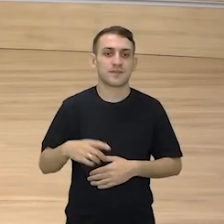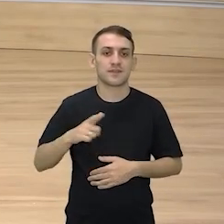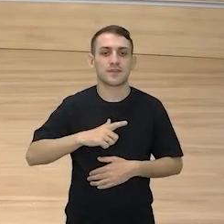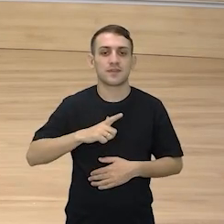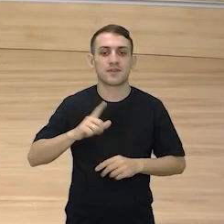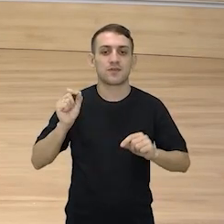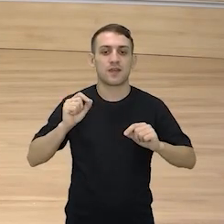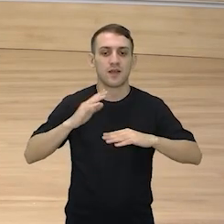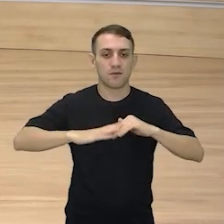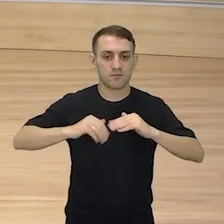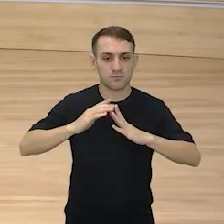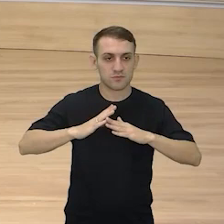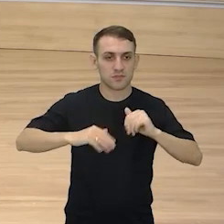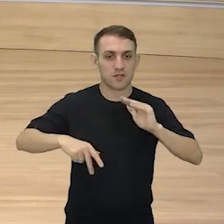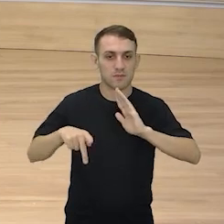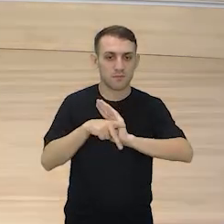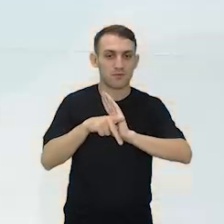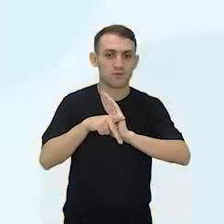habilidade.